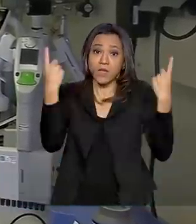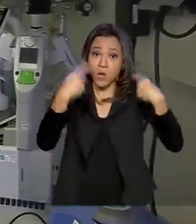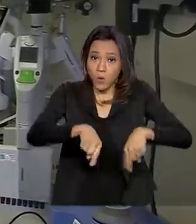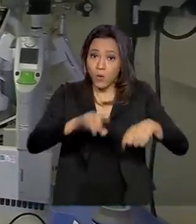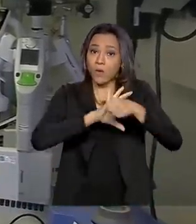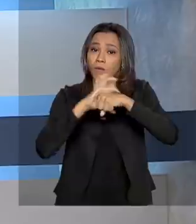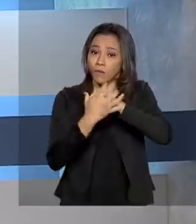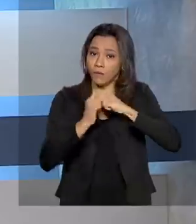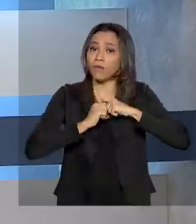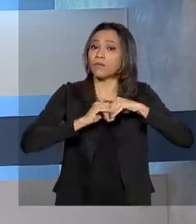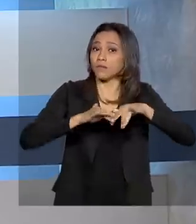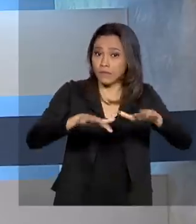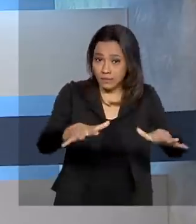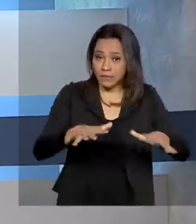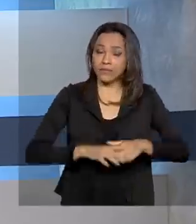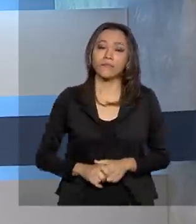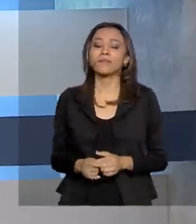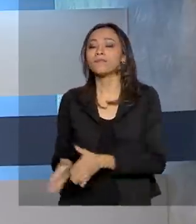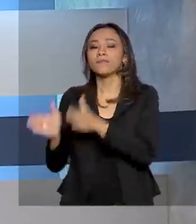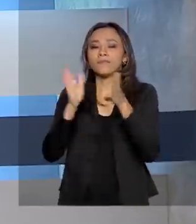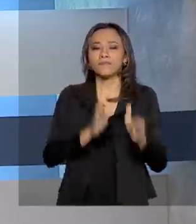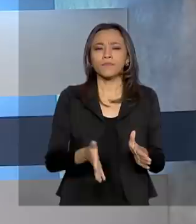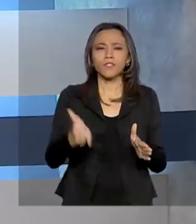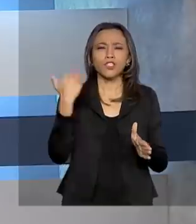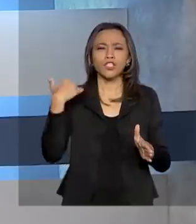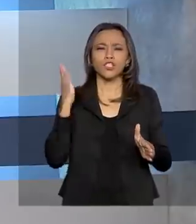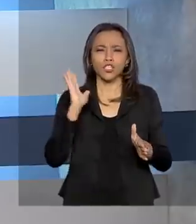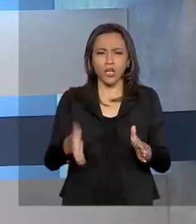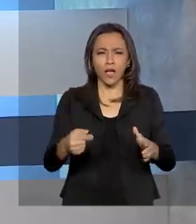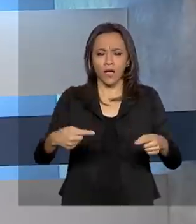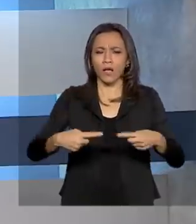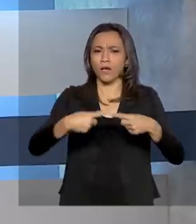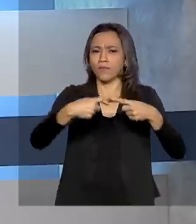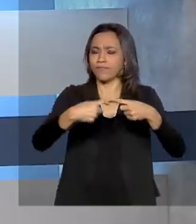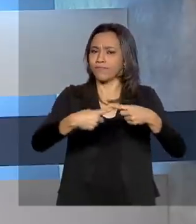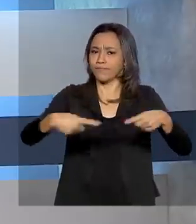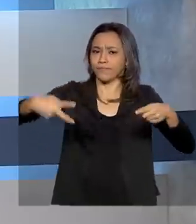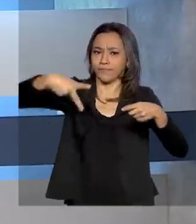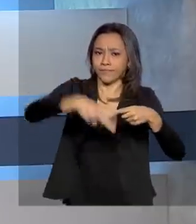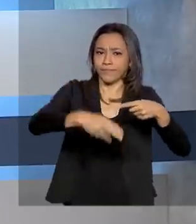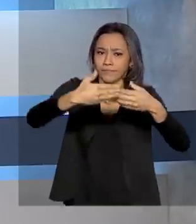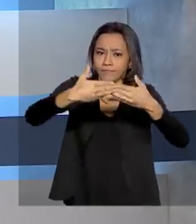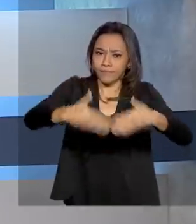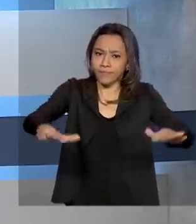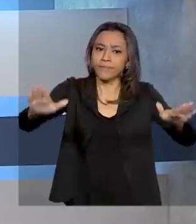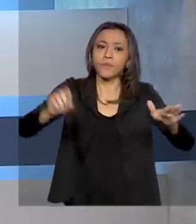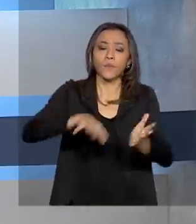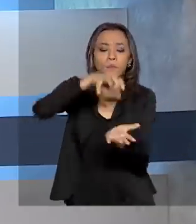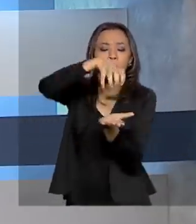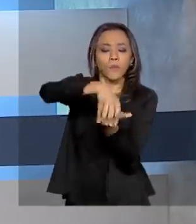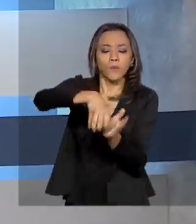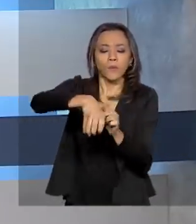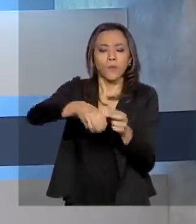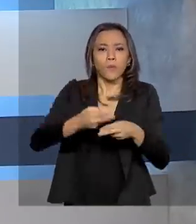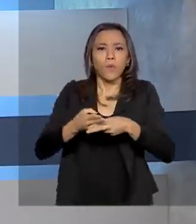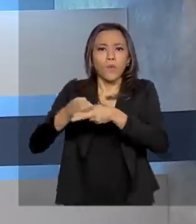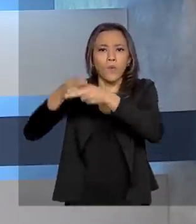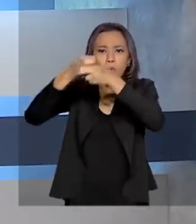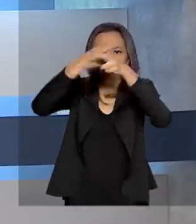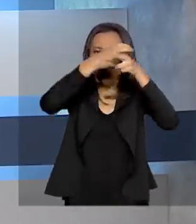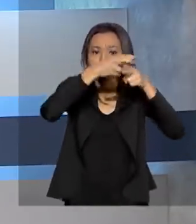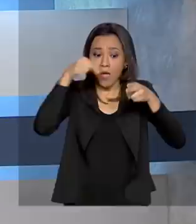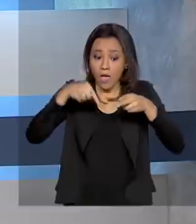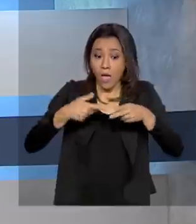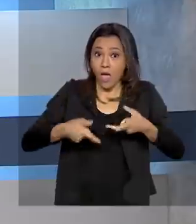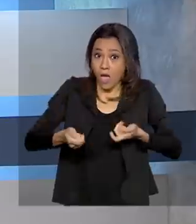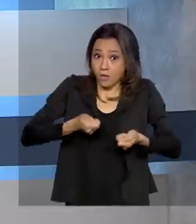-19. Foram inauguradas as instalações do Centro de Operações Espaciais, responsável por comprolar